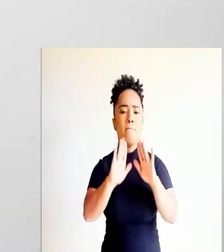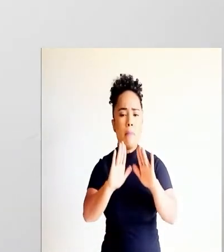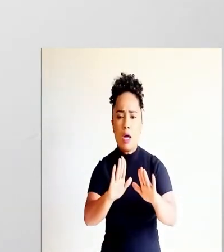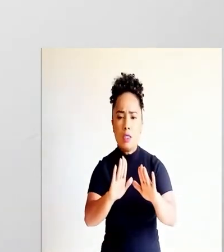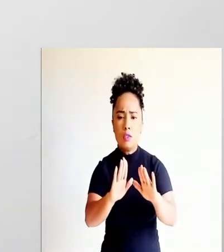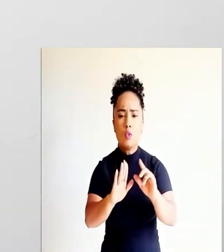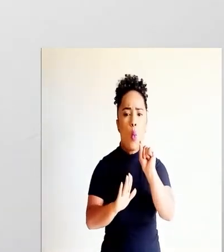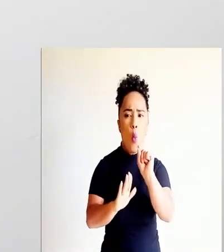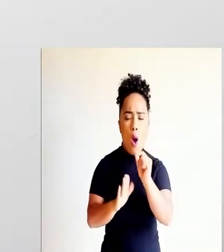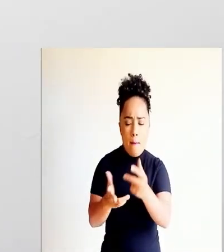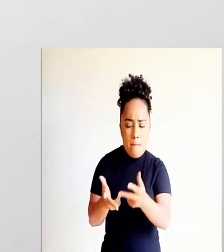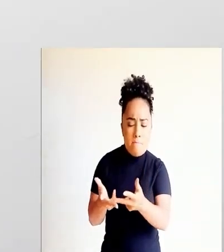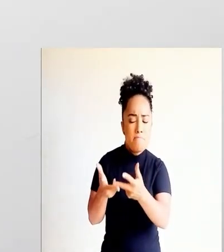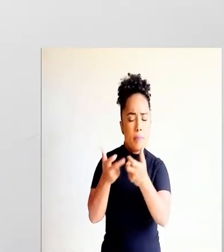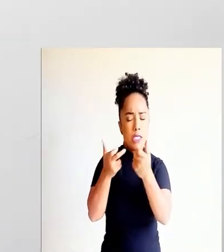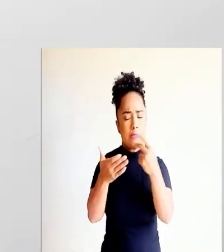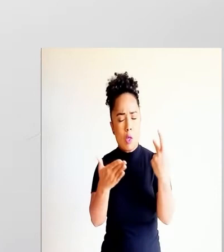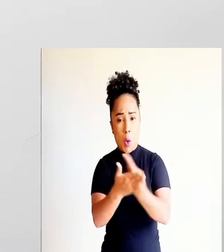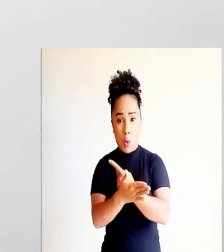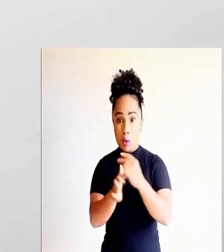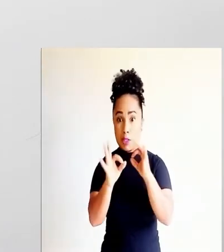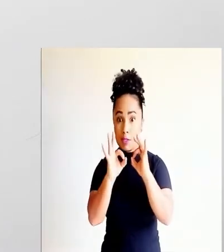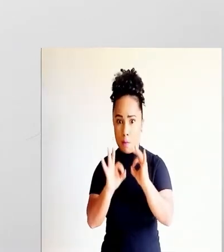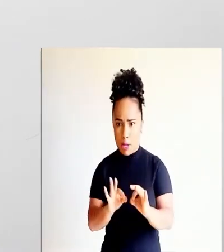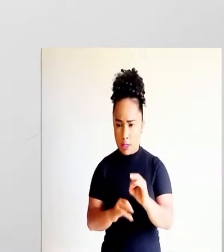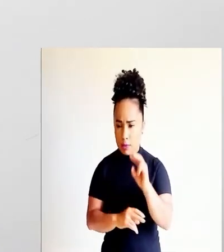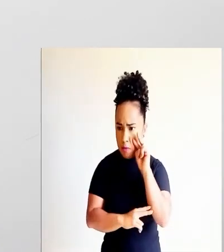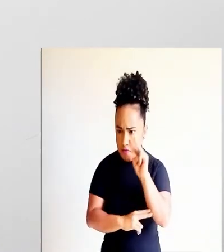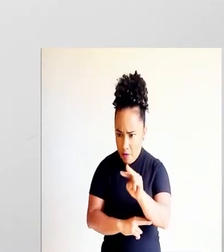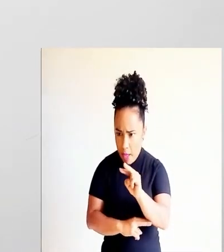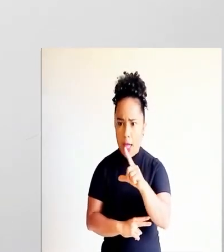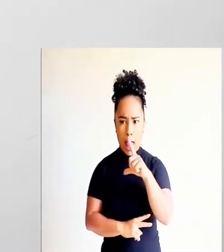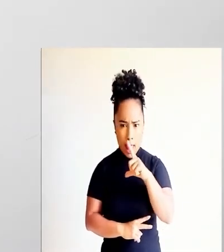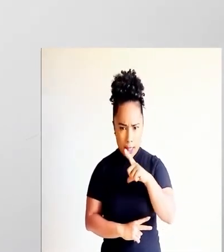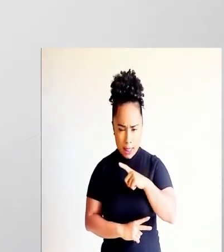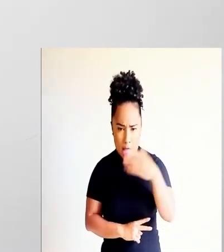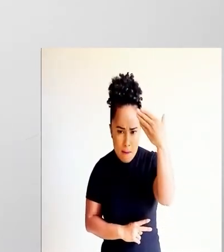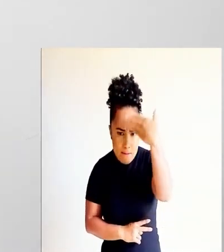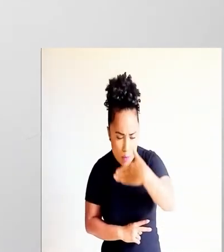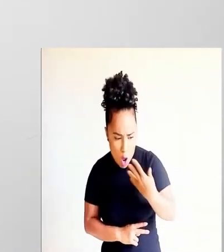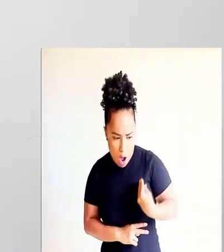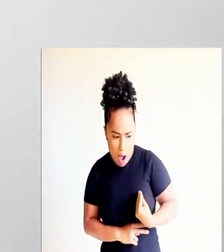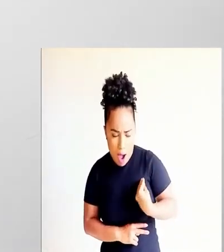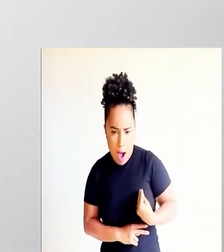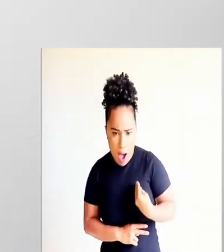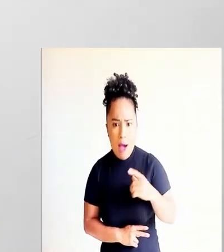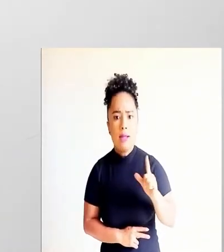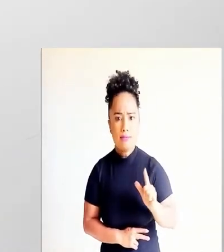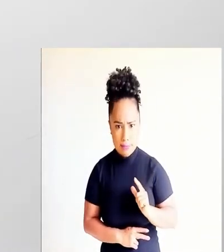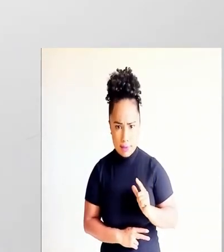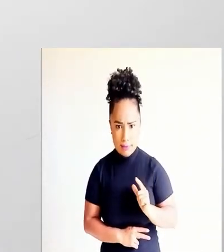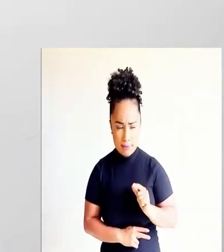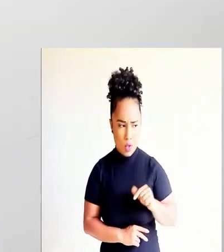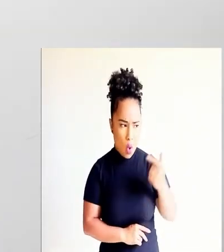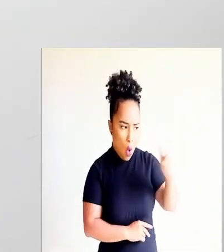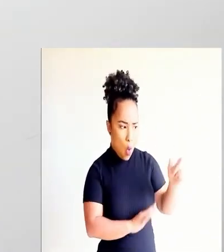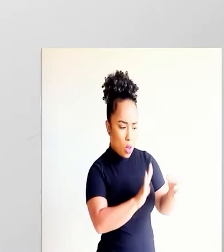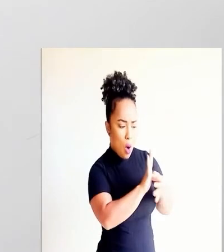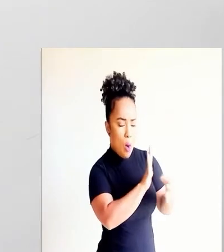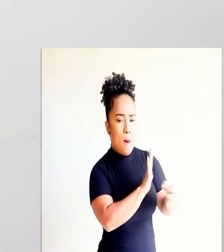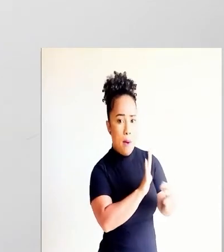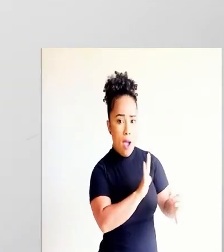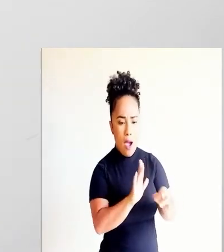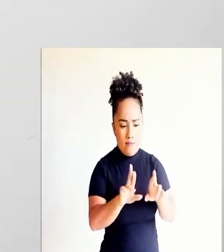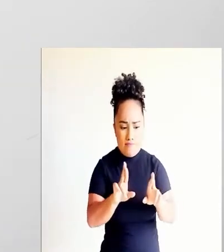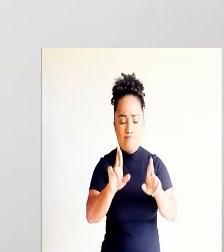O que é distinguir? É entender ou perceber a diferença entre uma coisa e outra, entre uma